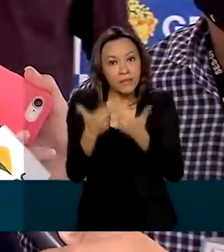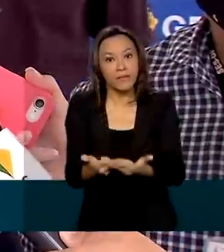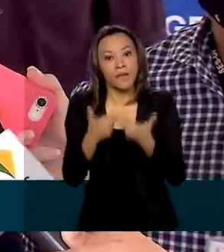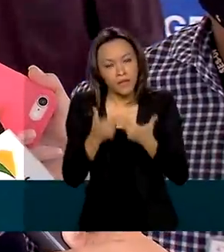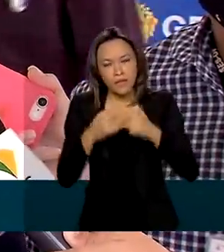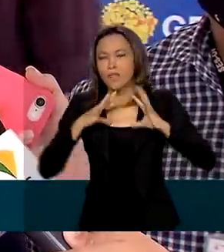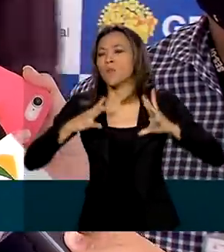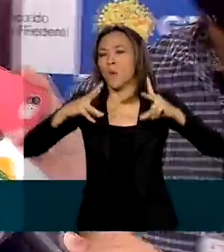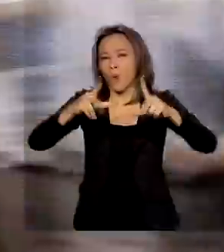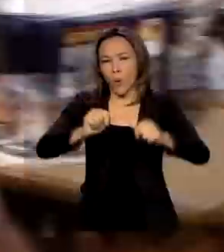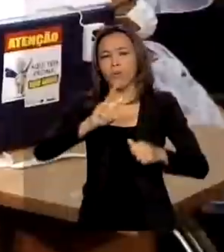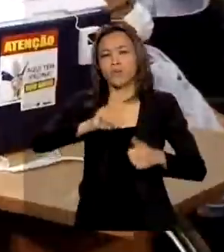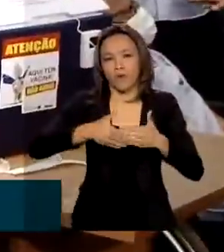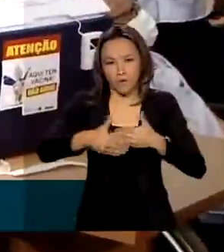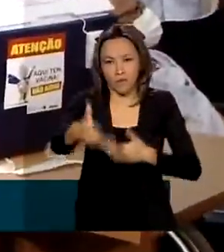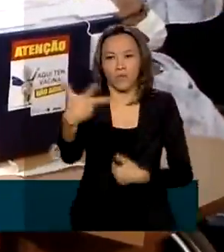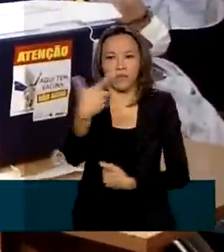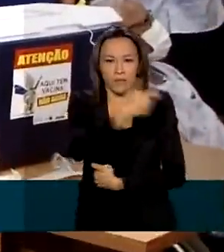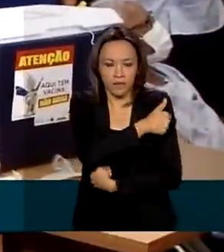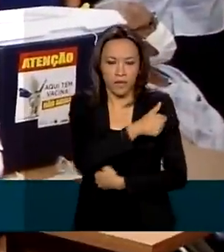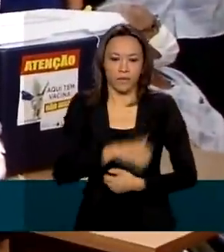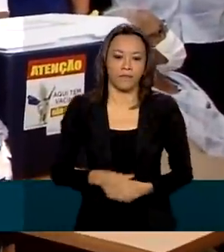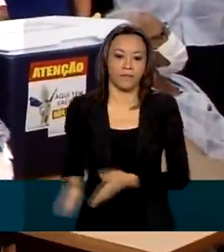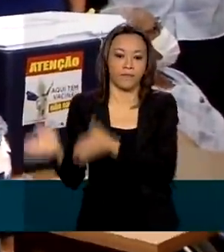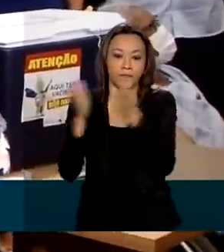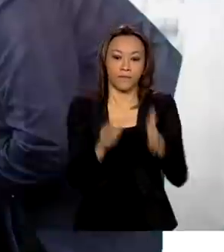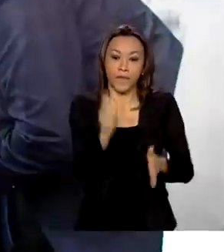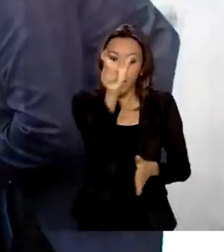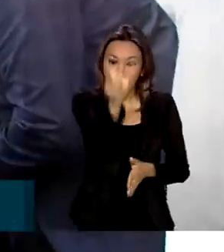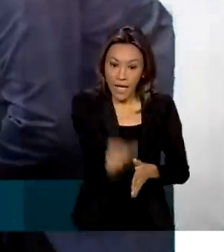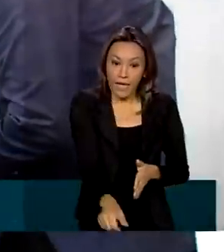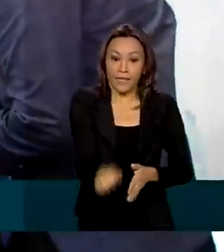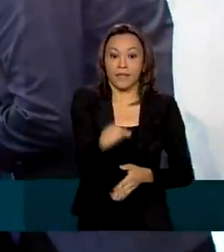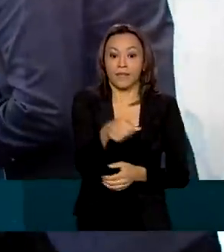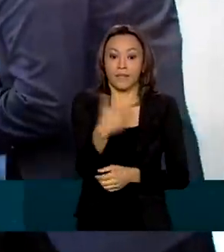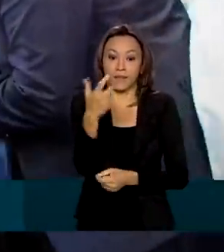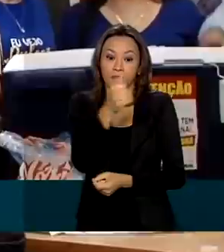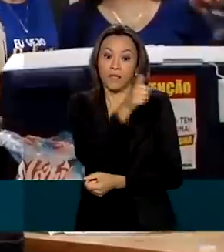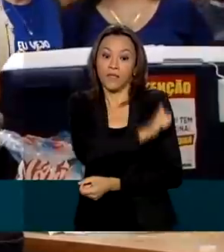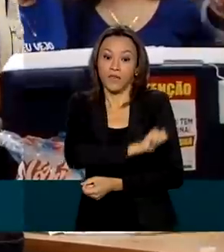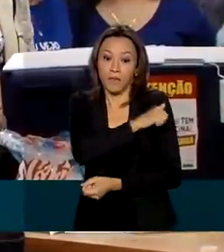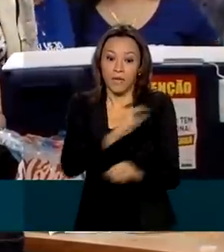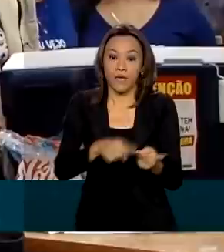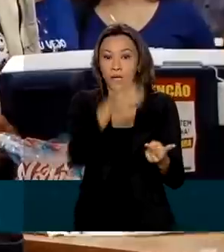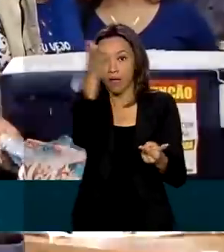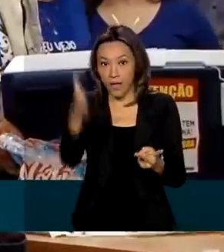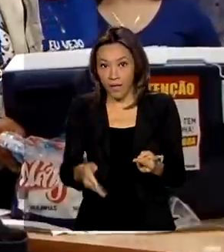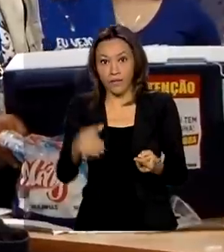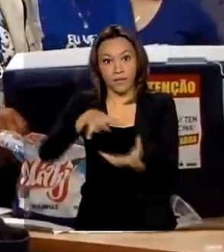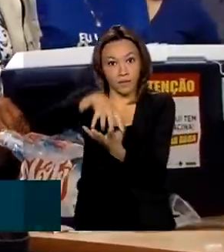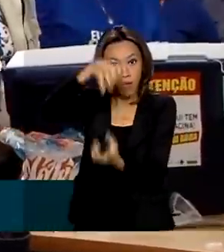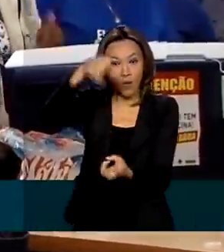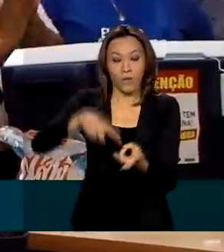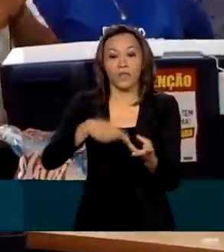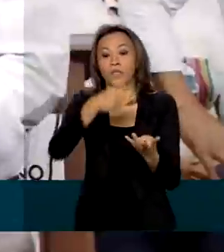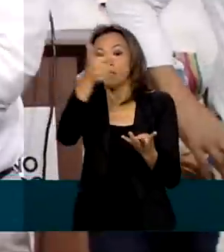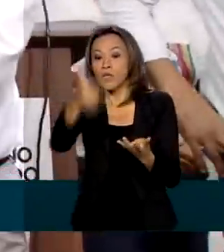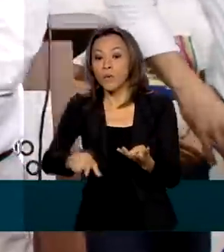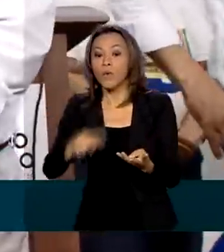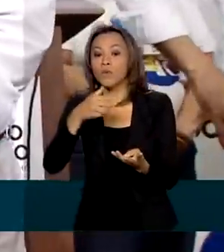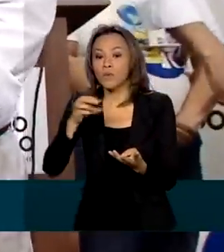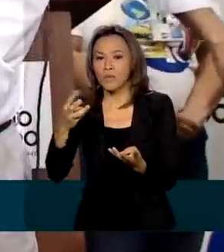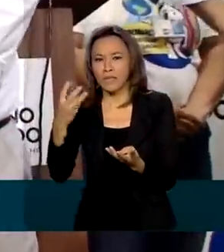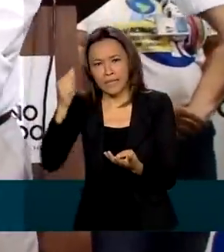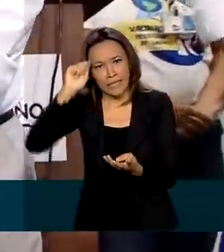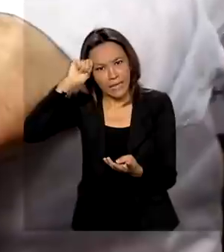mundo será vacinado. Uma enfermeira de 53 anos, uma idosa de 83, um médico de 30, todos negros, e